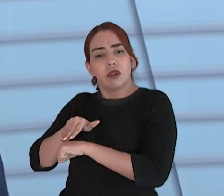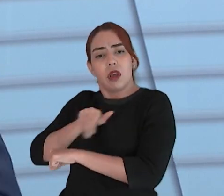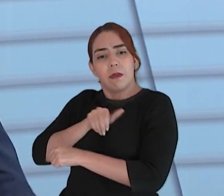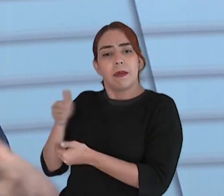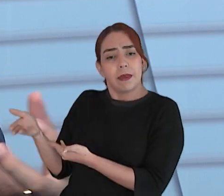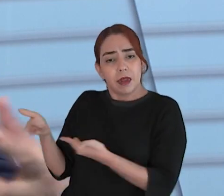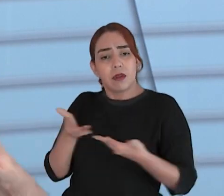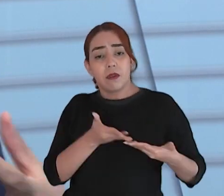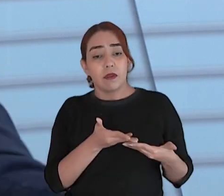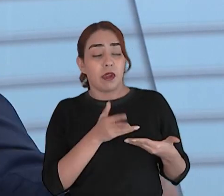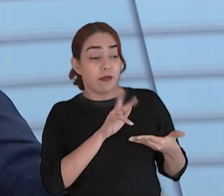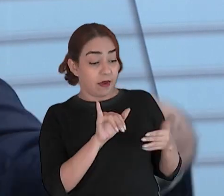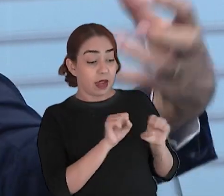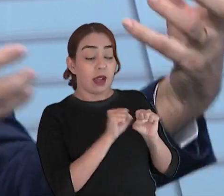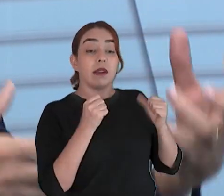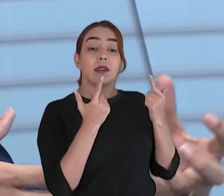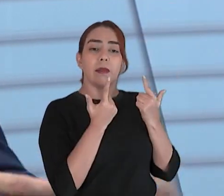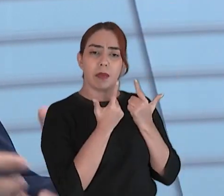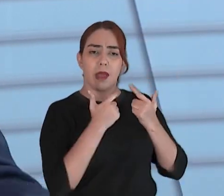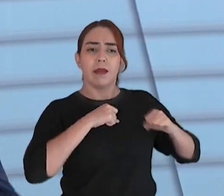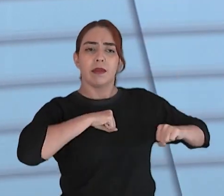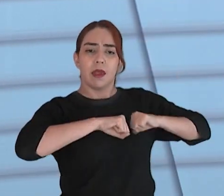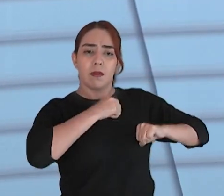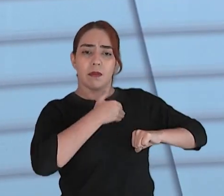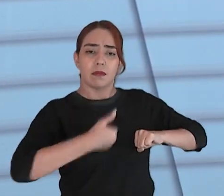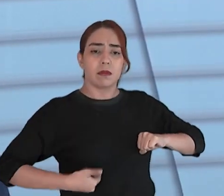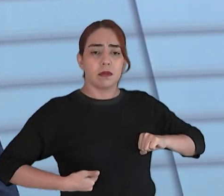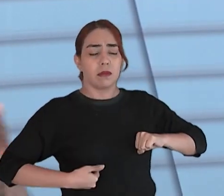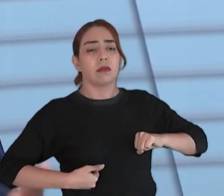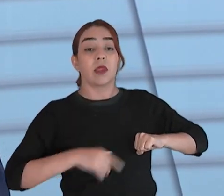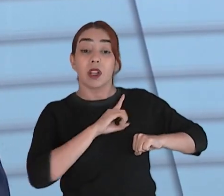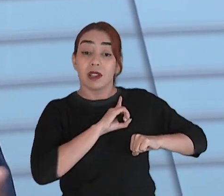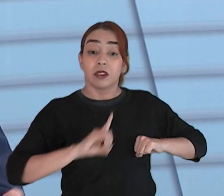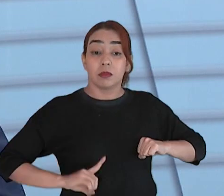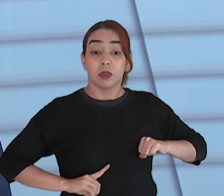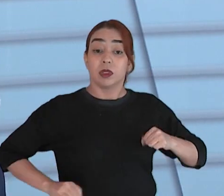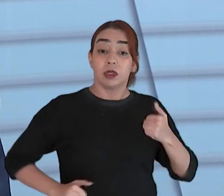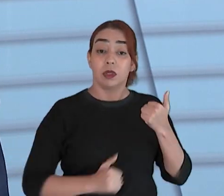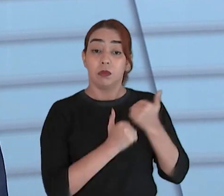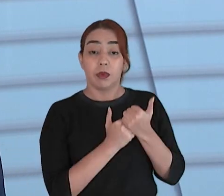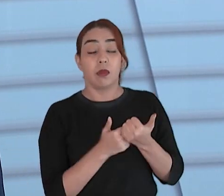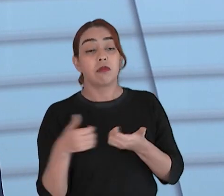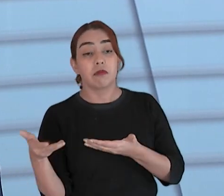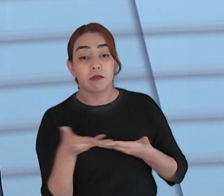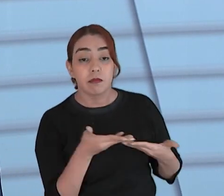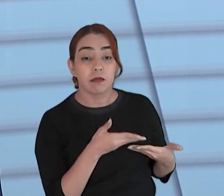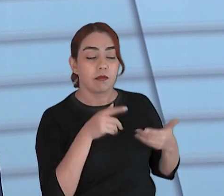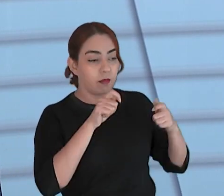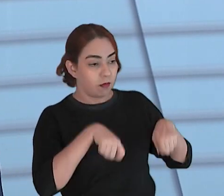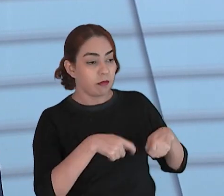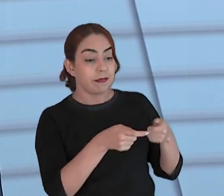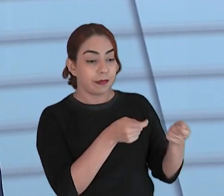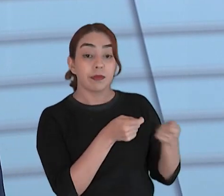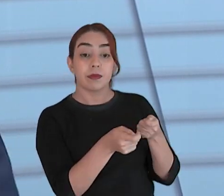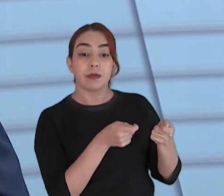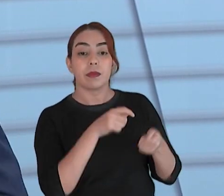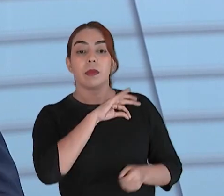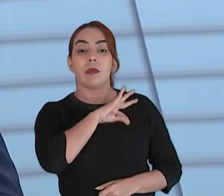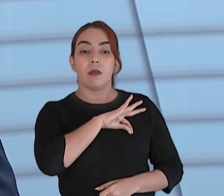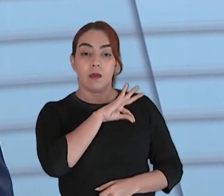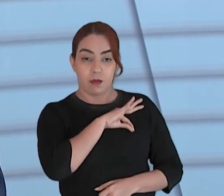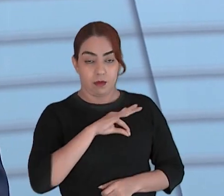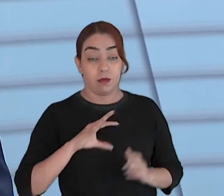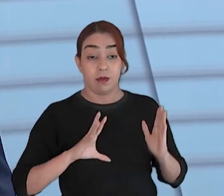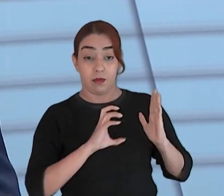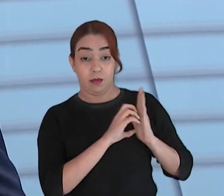assembleia para poder a gente conversar com outro grupo de deputados para poder nos ajudar nessa negociação a gente